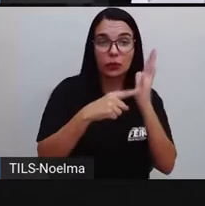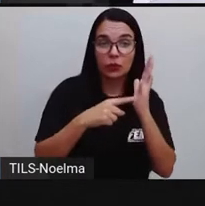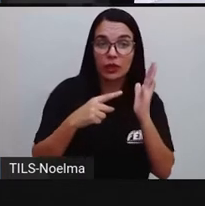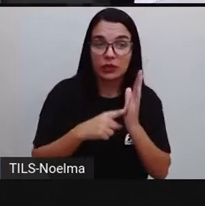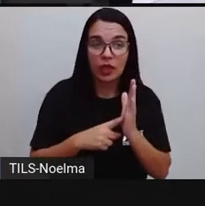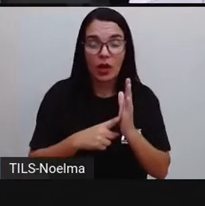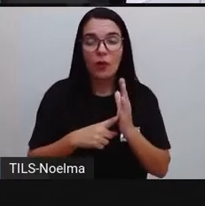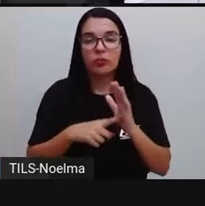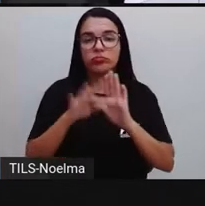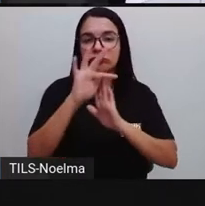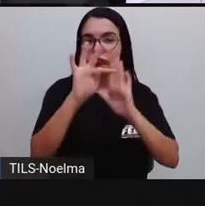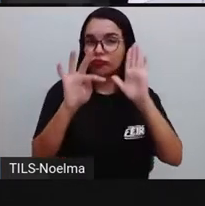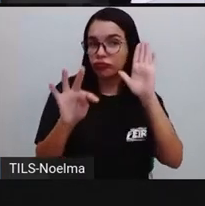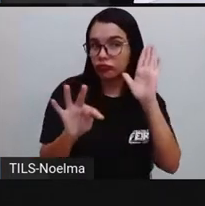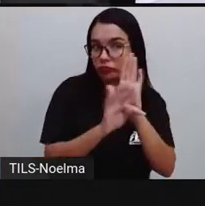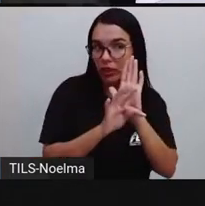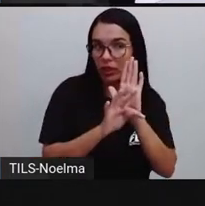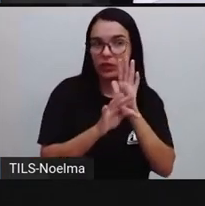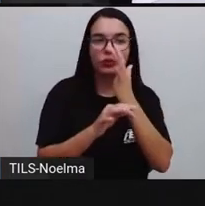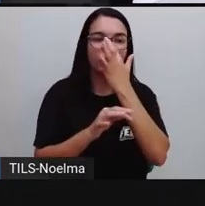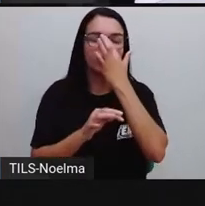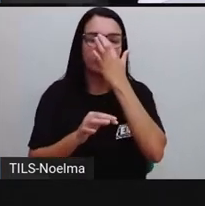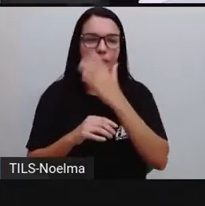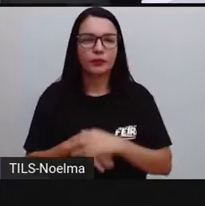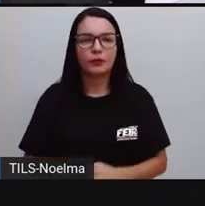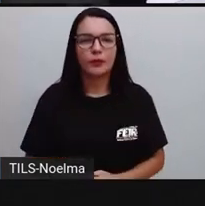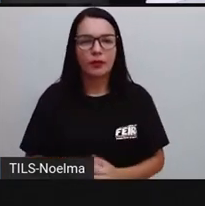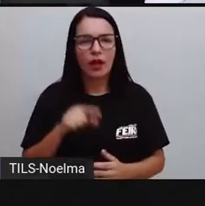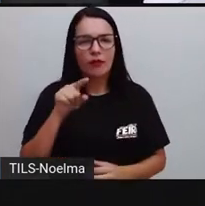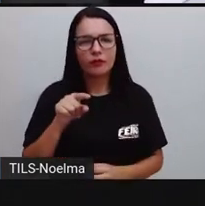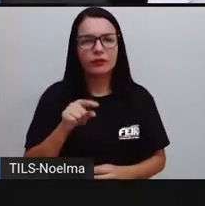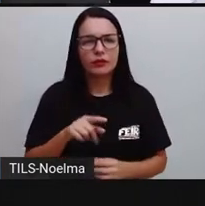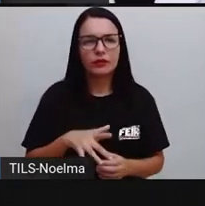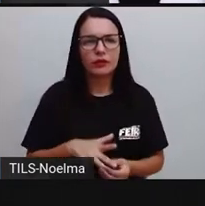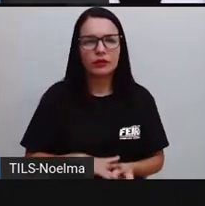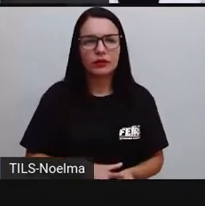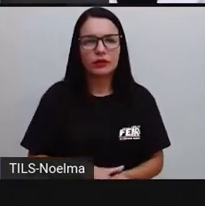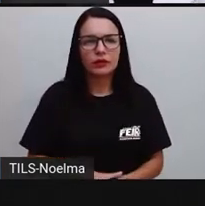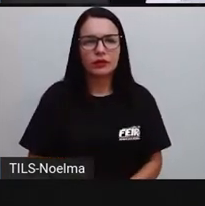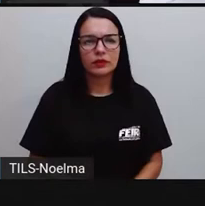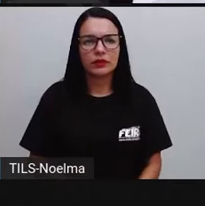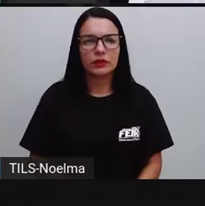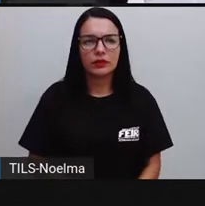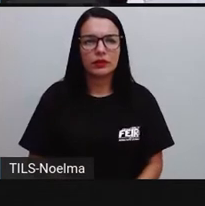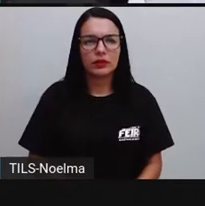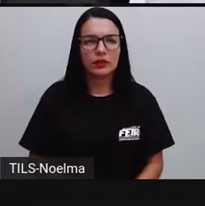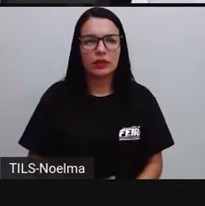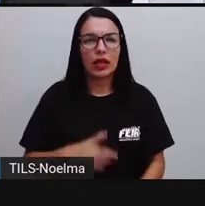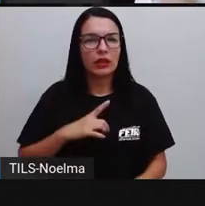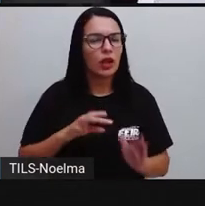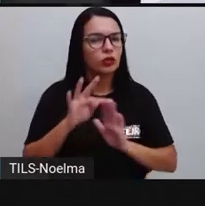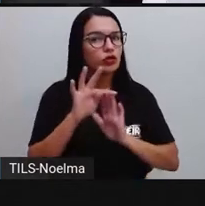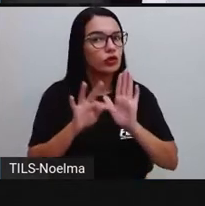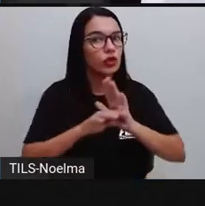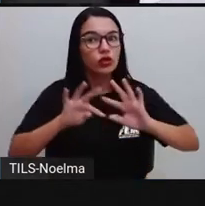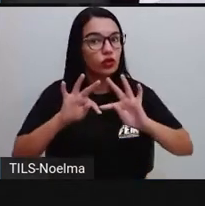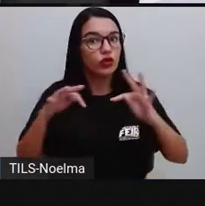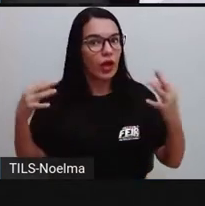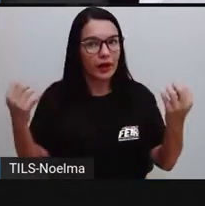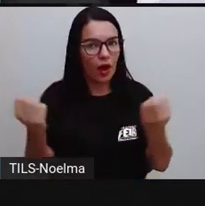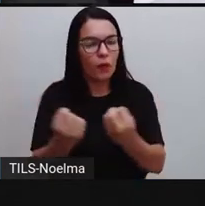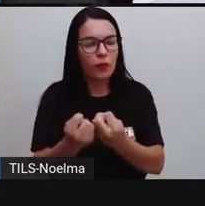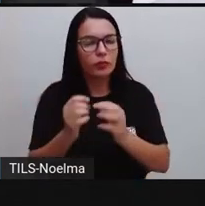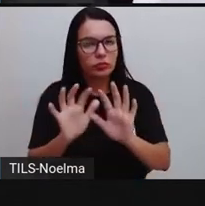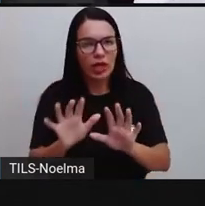pontuação ali nos textos e aqui a gente está falando dos textos de forma geral, tá?